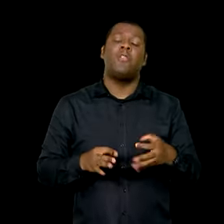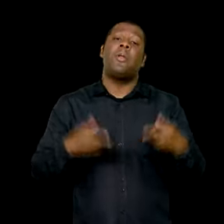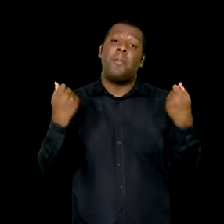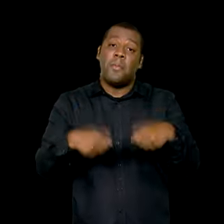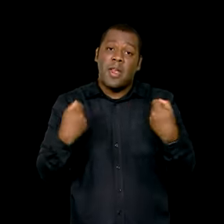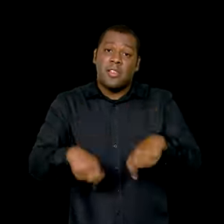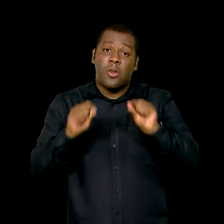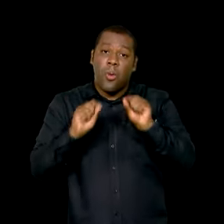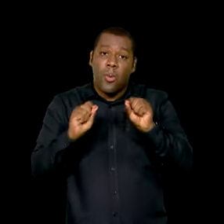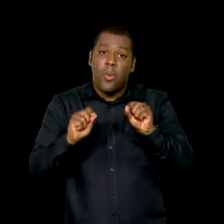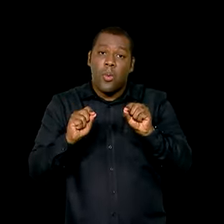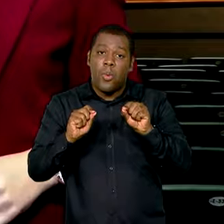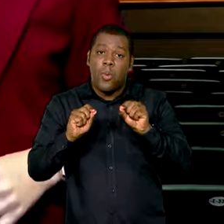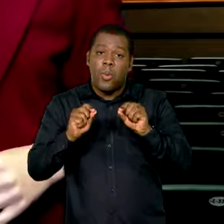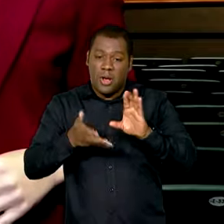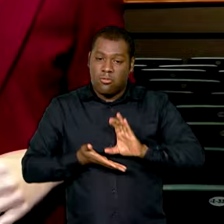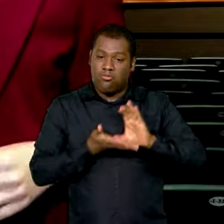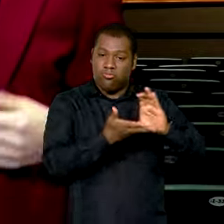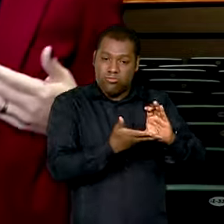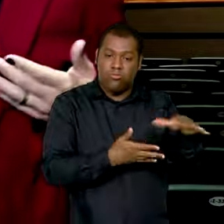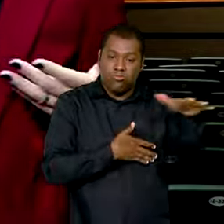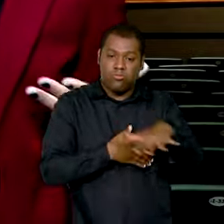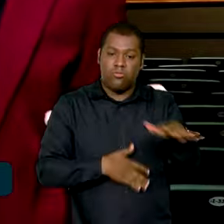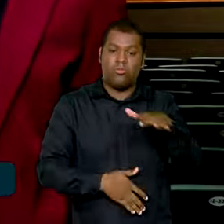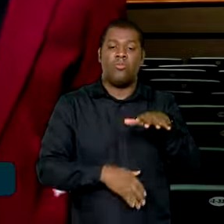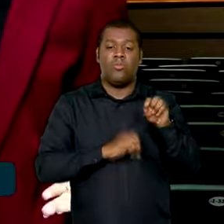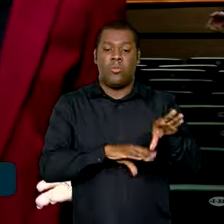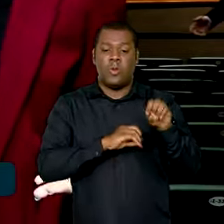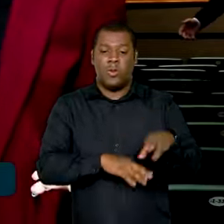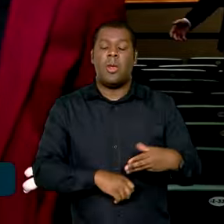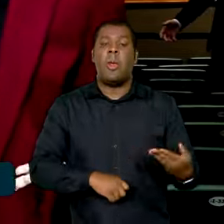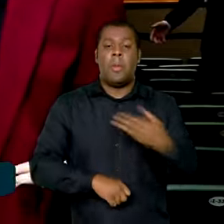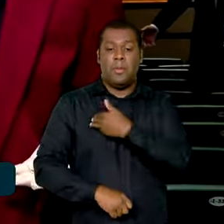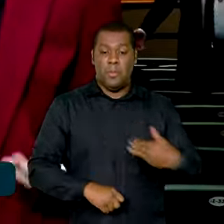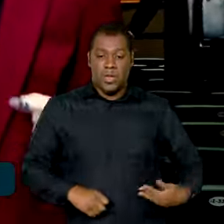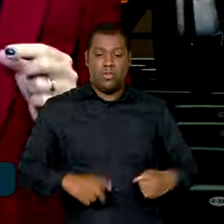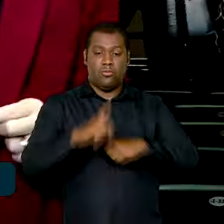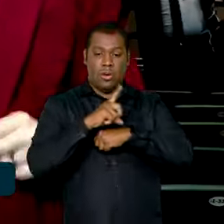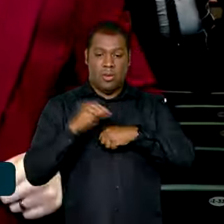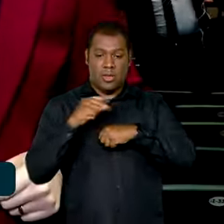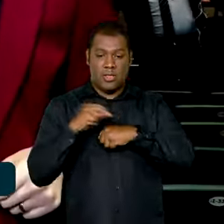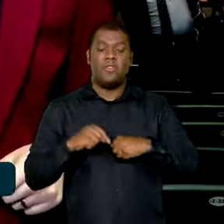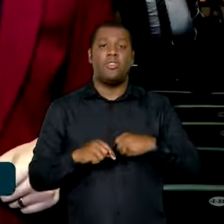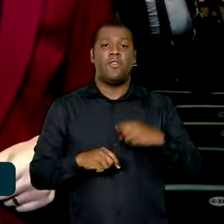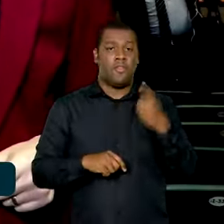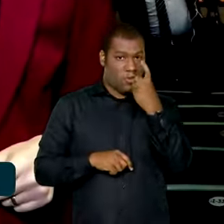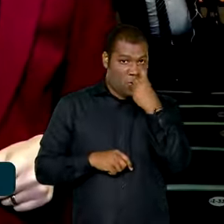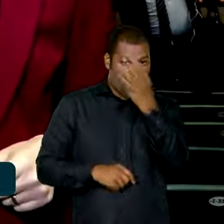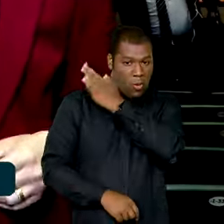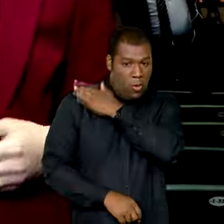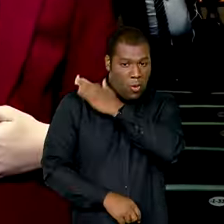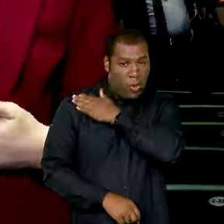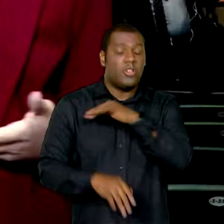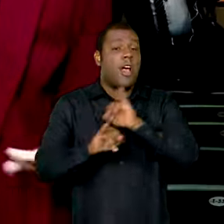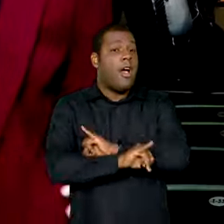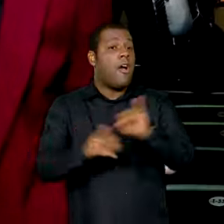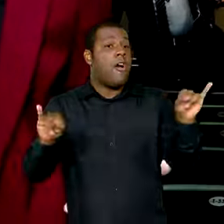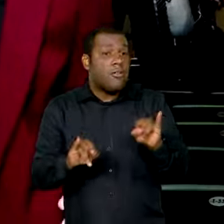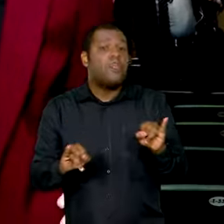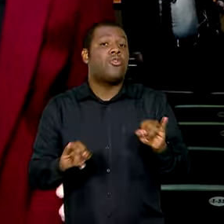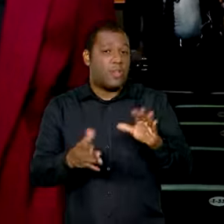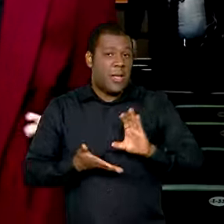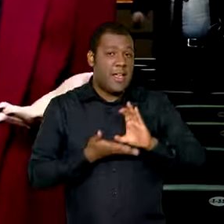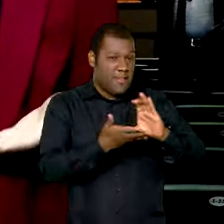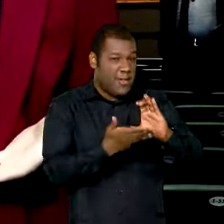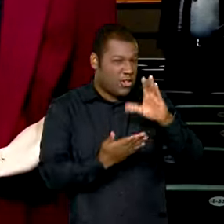seus jovens e das suas crianças. De acordo com o ministro da Casa Civil, Rui Costa, os recursos para o Estado ainda podem aumentar,